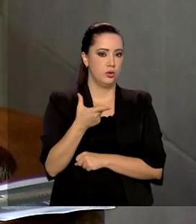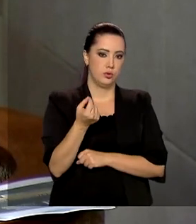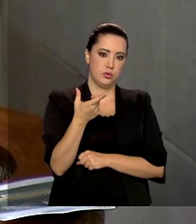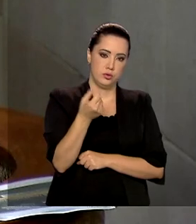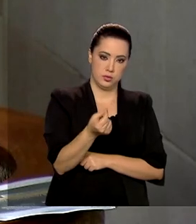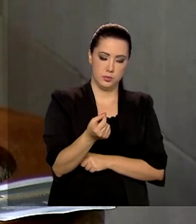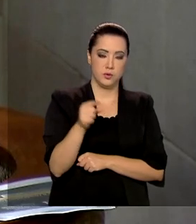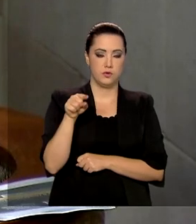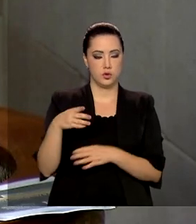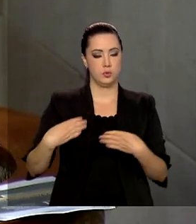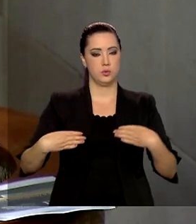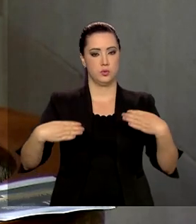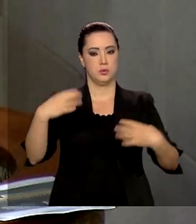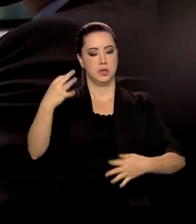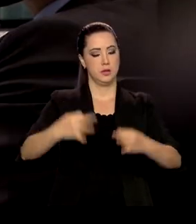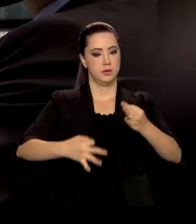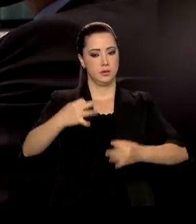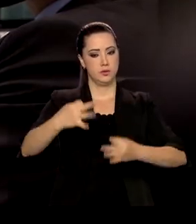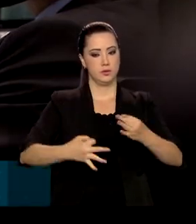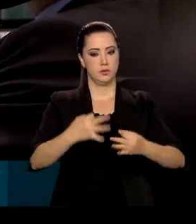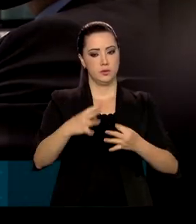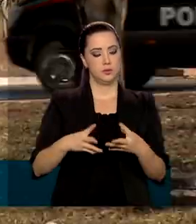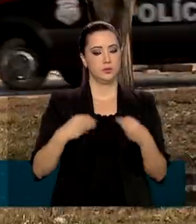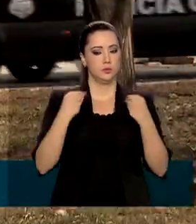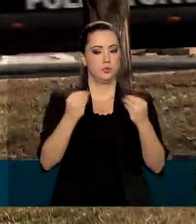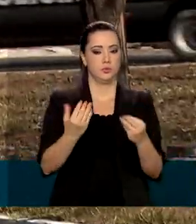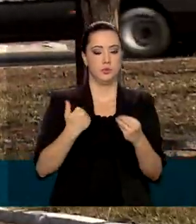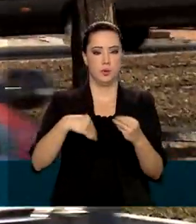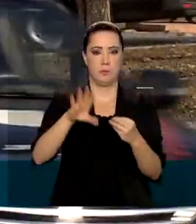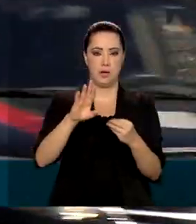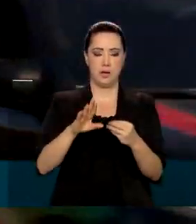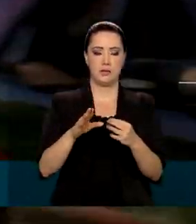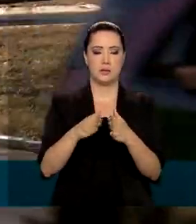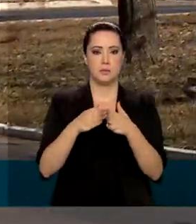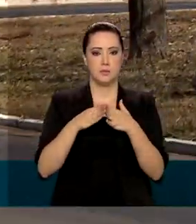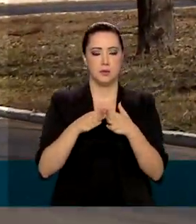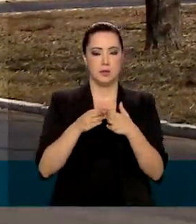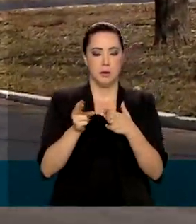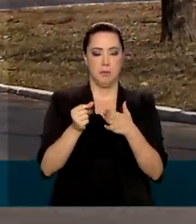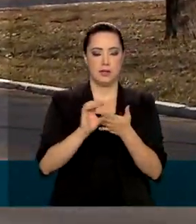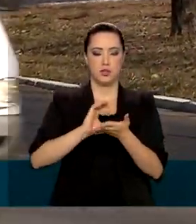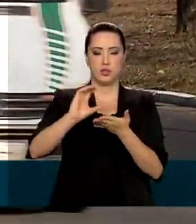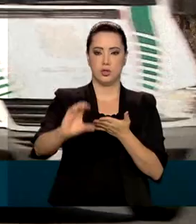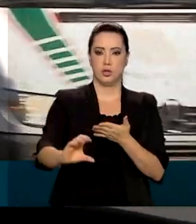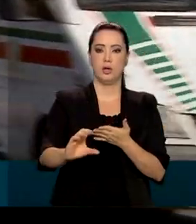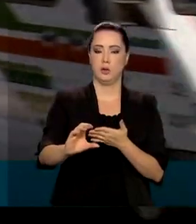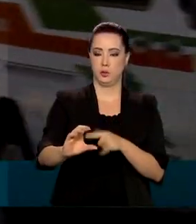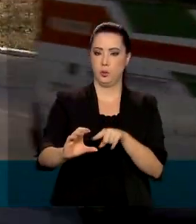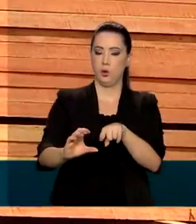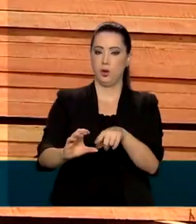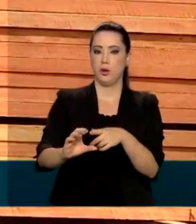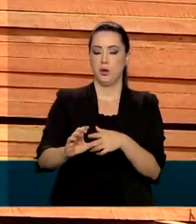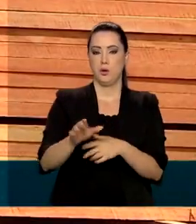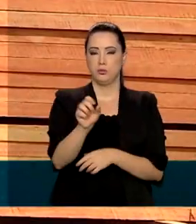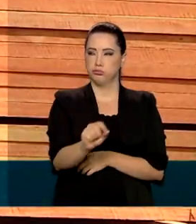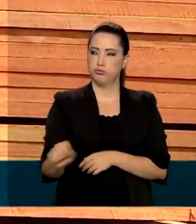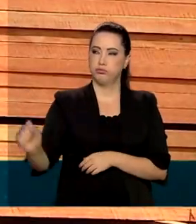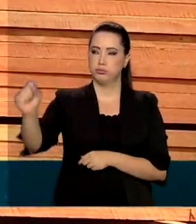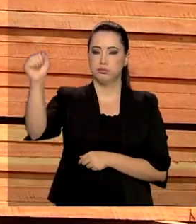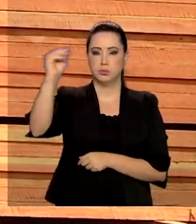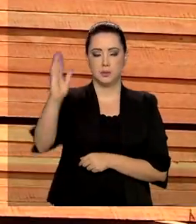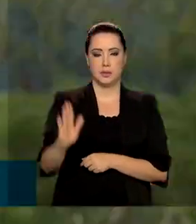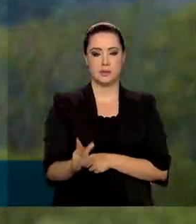Ministério da Justiça e Segurança Pública enviou mais recursos para os 26 estados e o Distrito Federal. Um